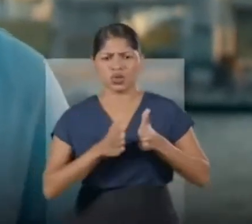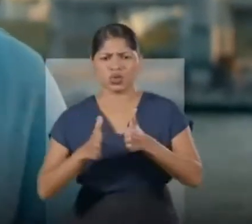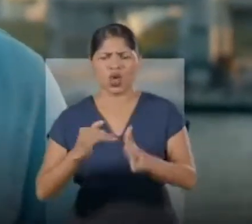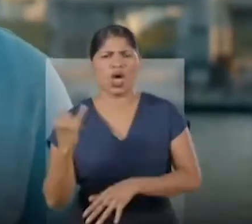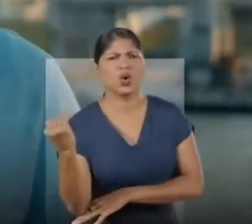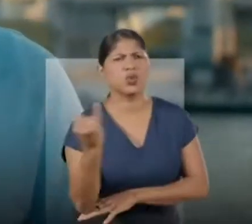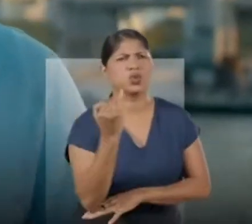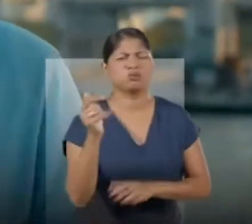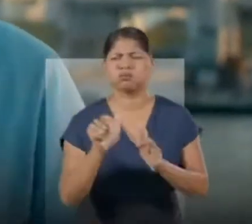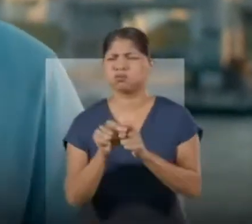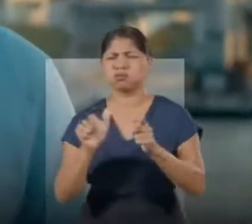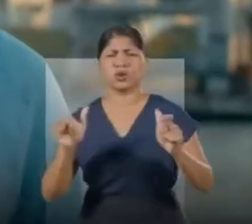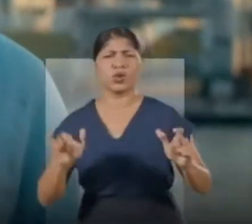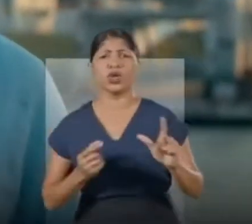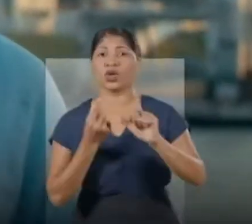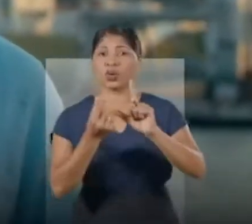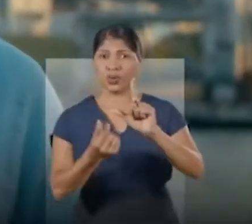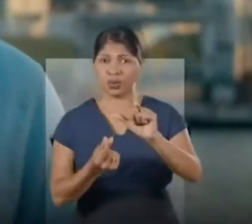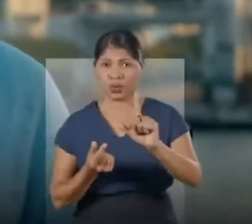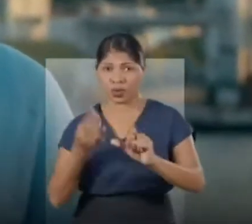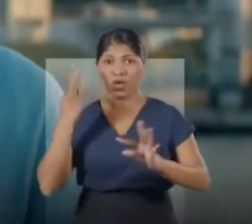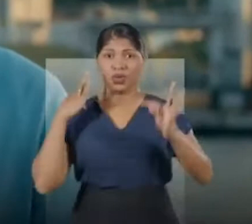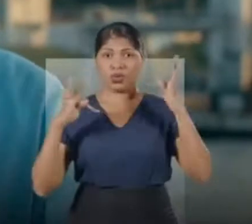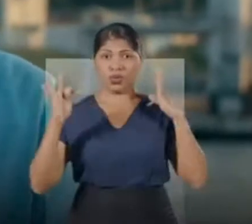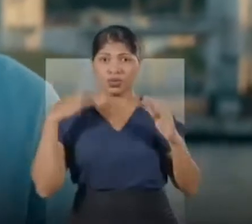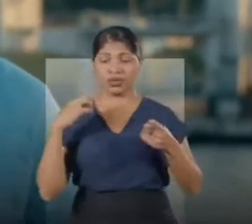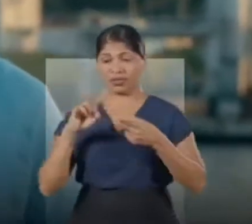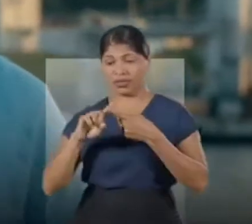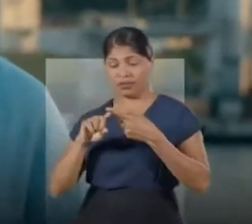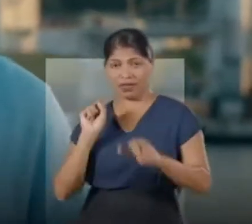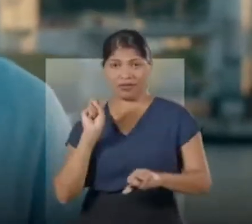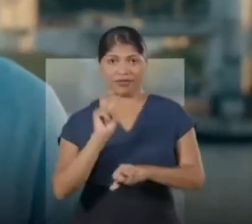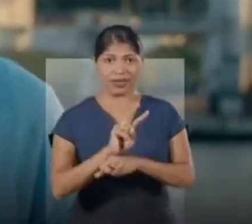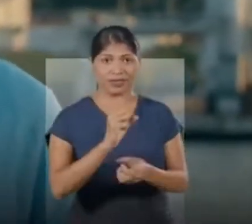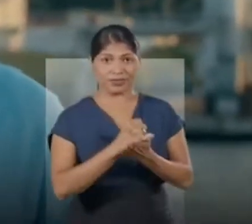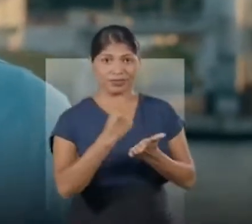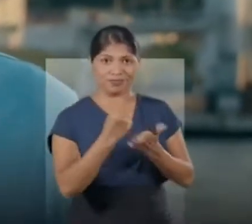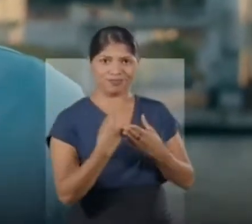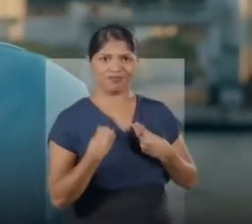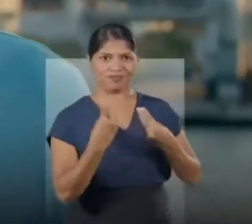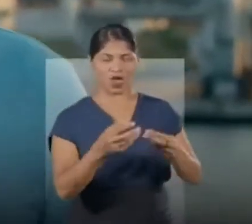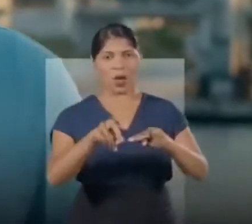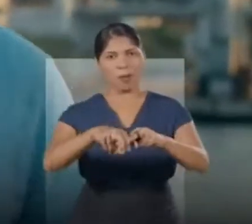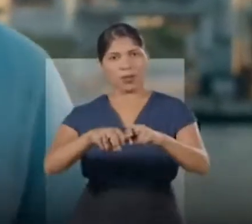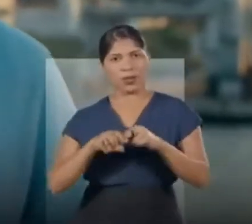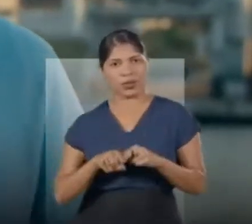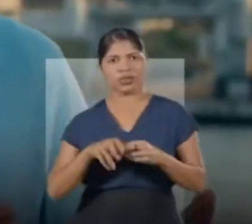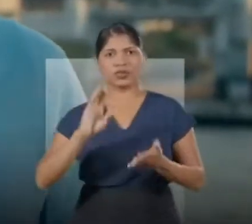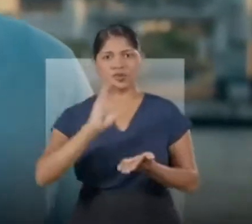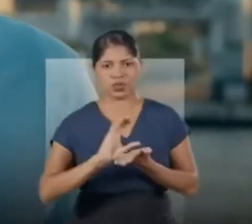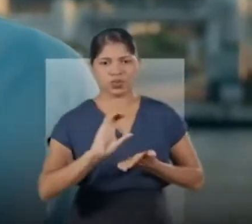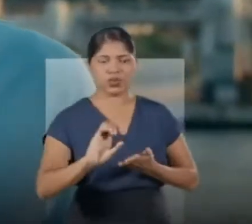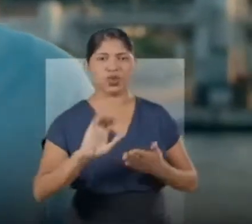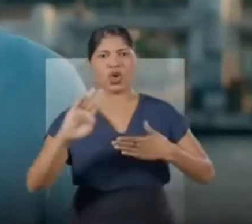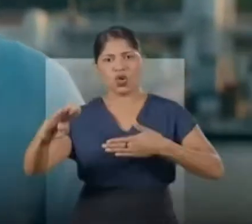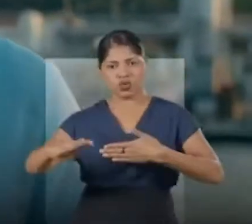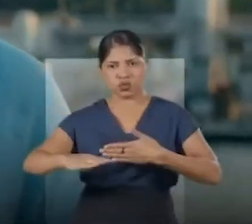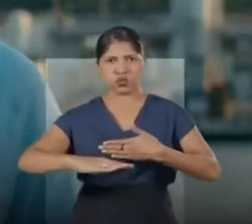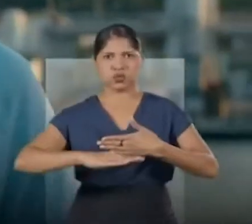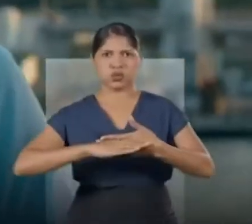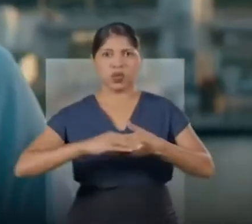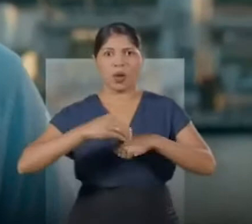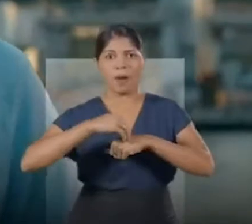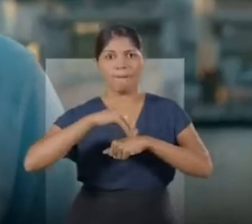importância gigantesca para a logística, para o turismo e para a geração de empregos. Por isso, investimos muito no modal